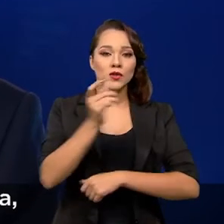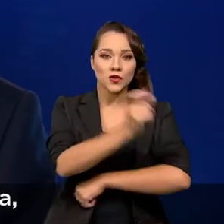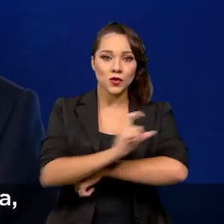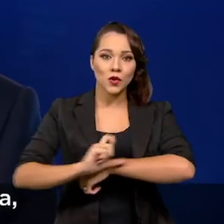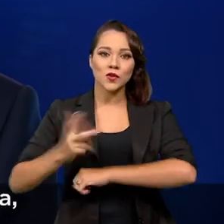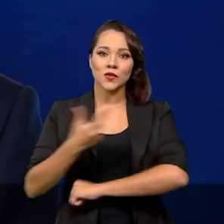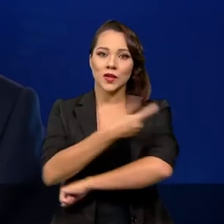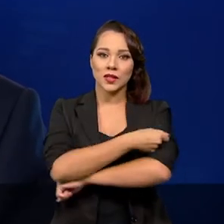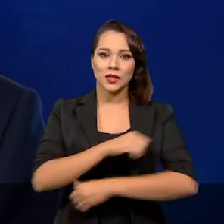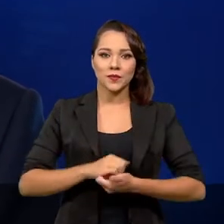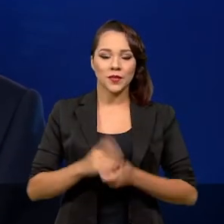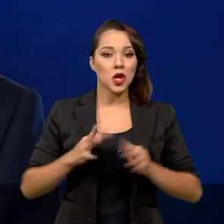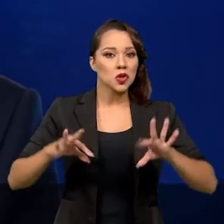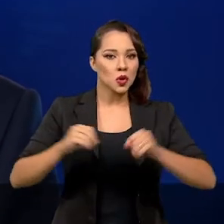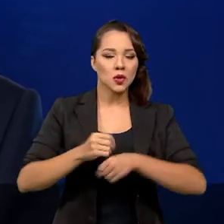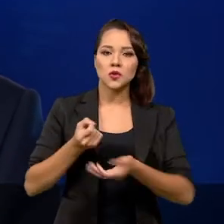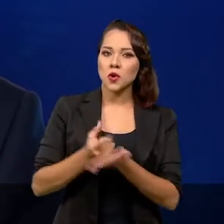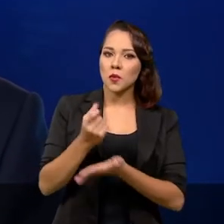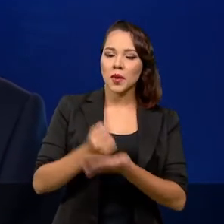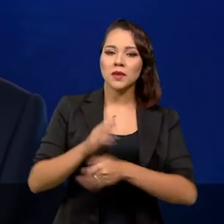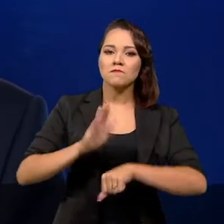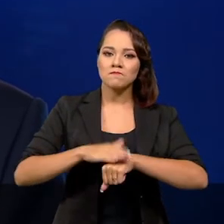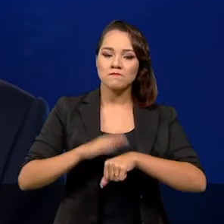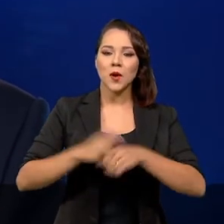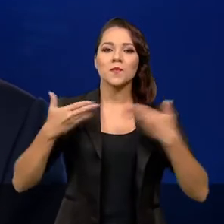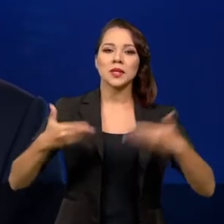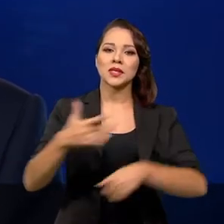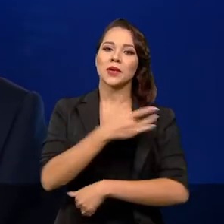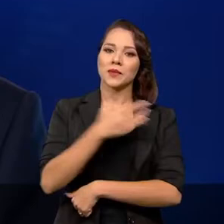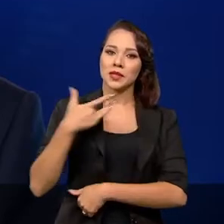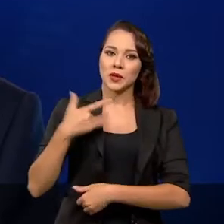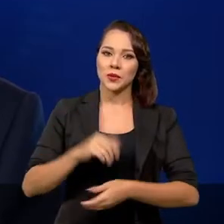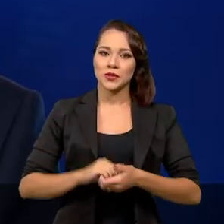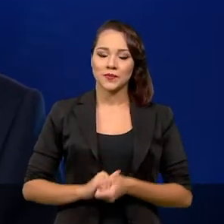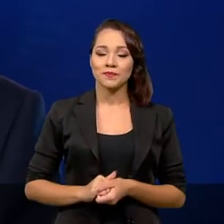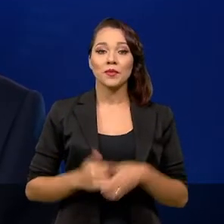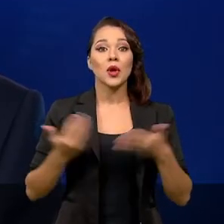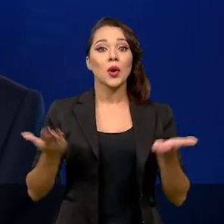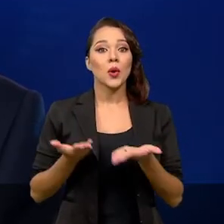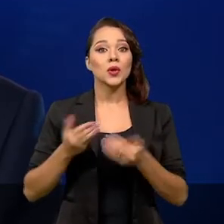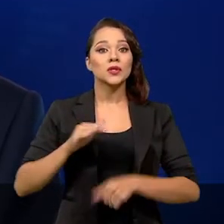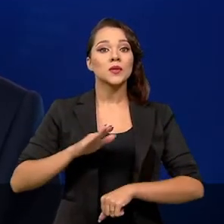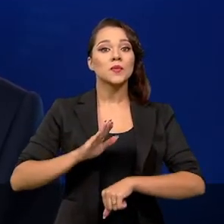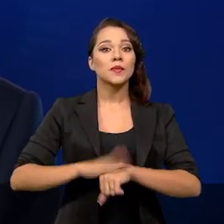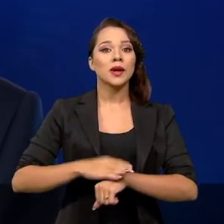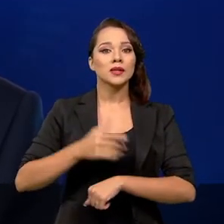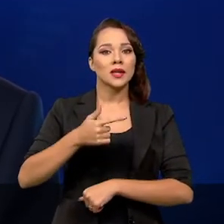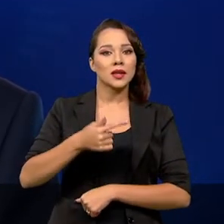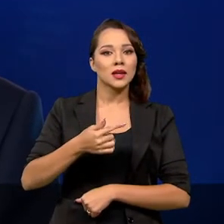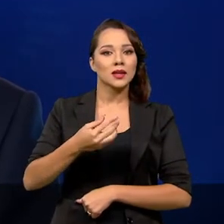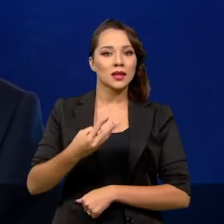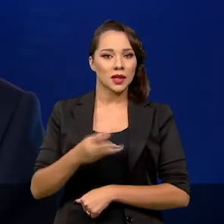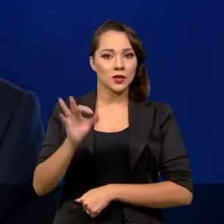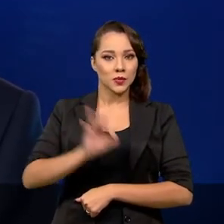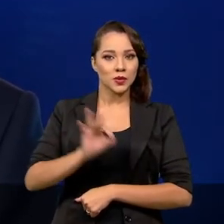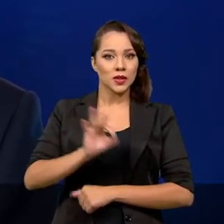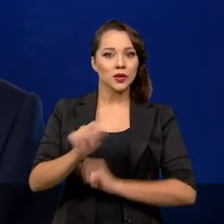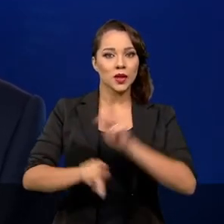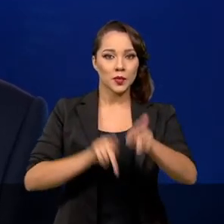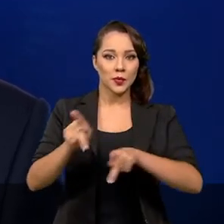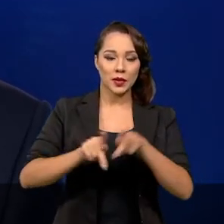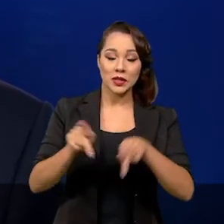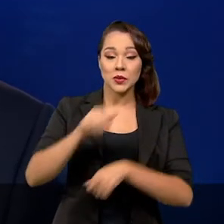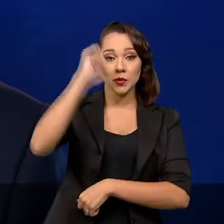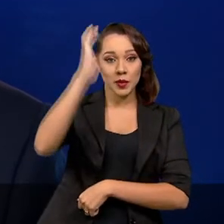de vacina, todas adquiridas pelo Ministério da Saúde. Hoje, mais de 73% da